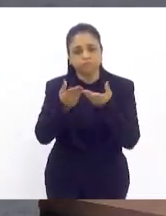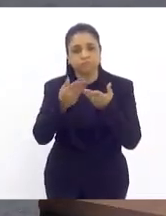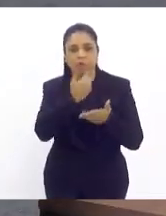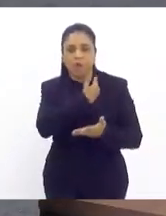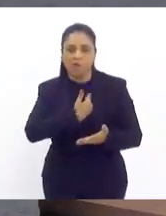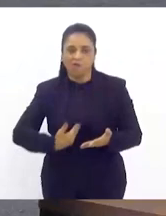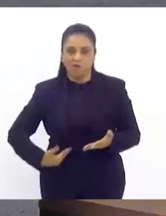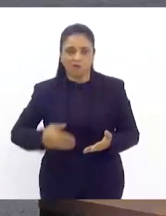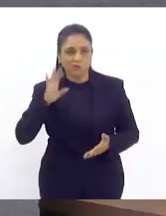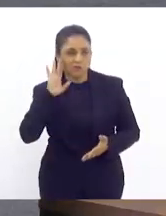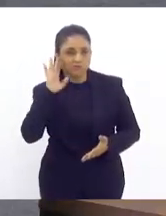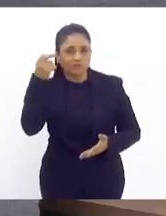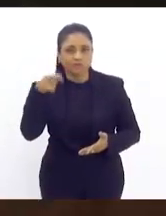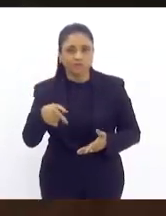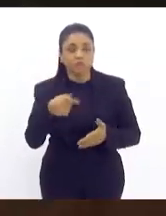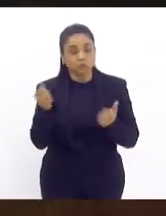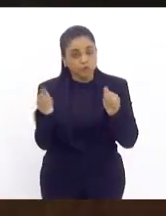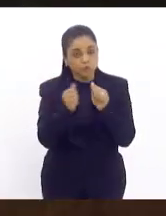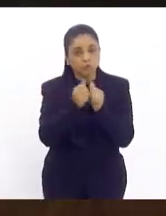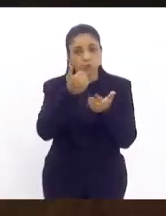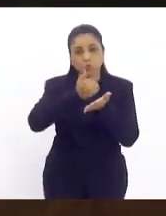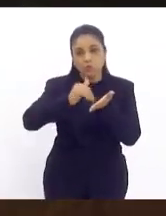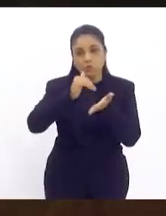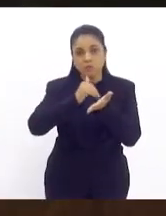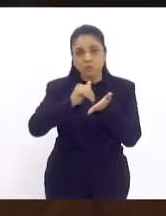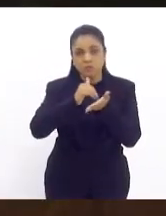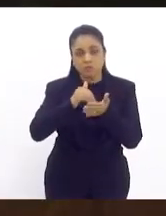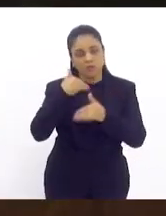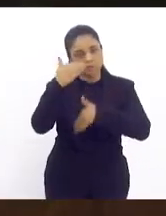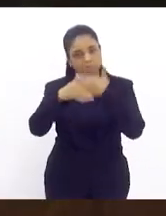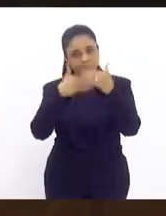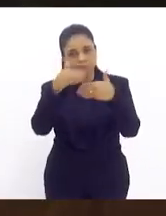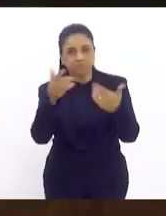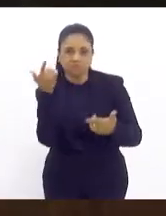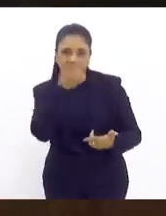Castro que junto com o secretário nós vamos avançar